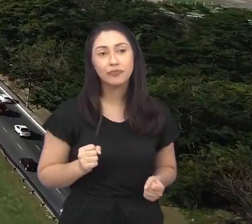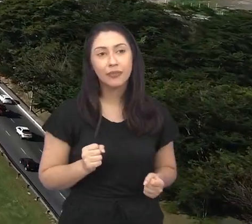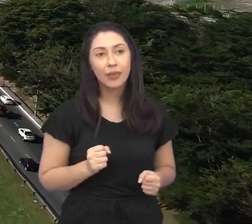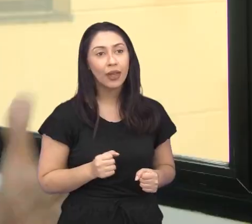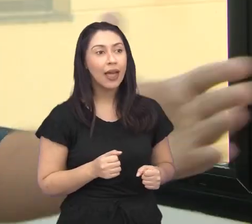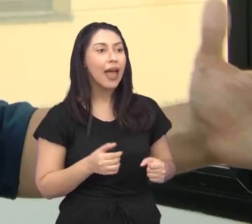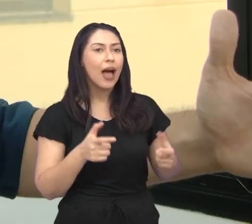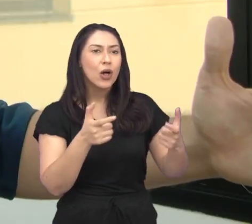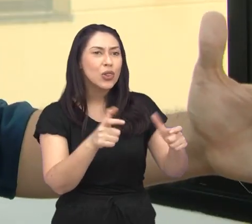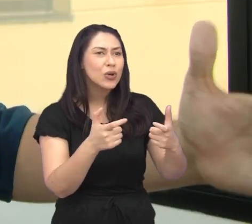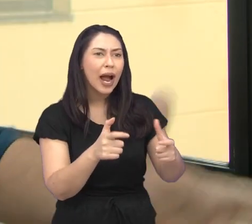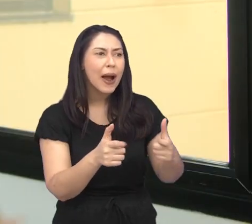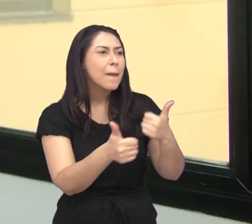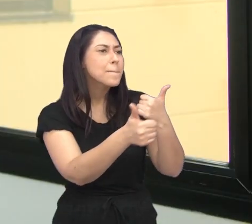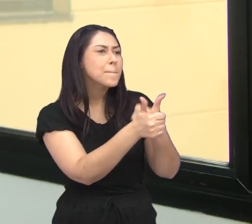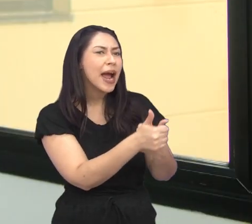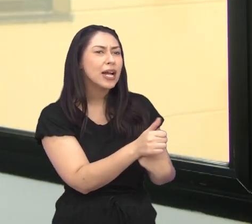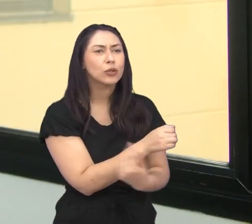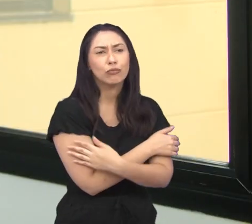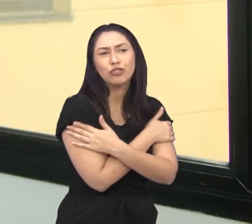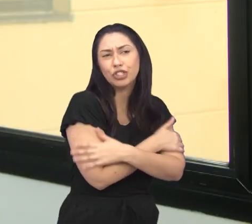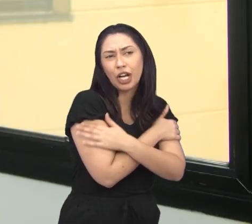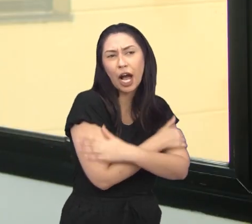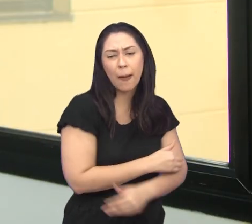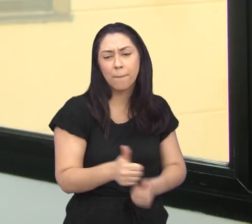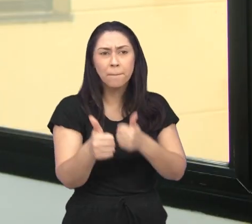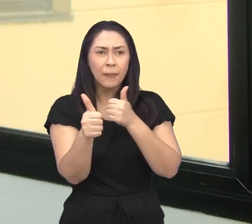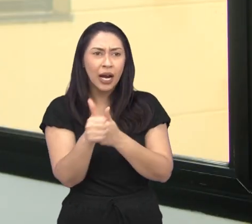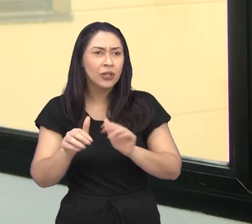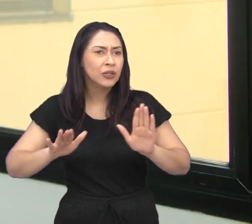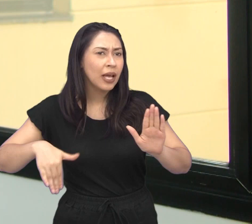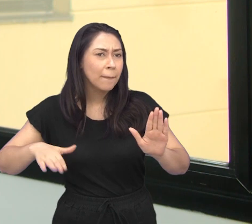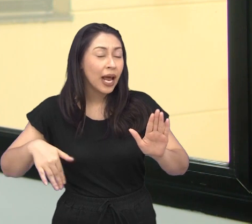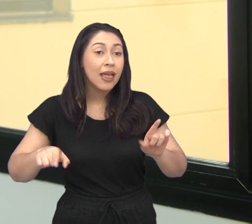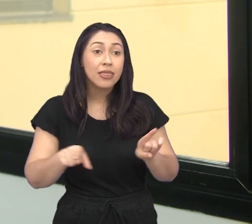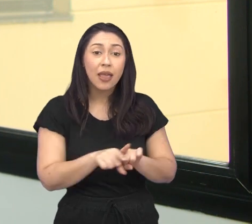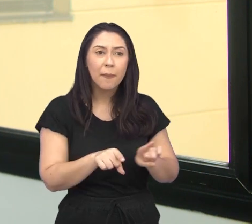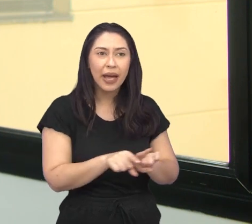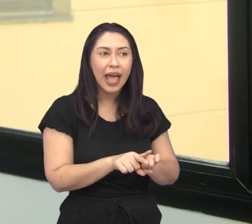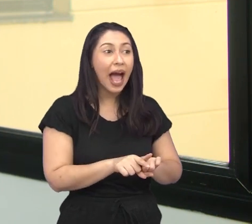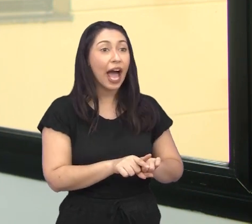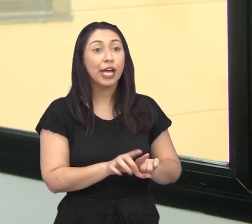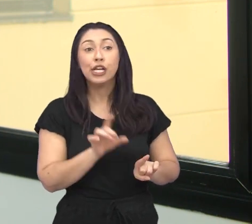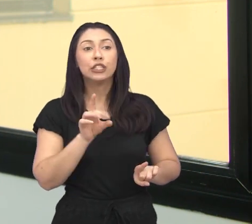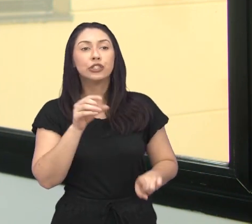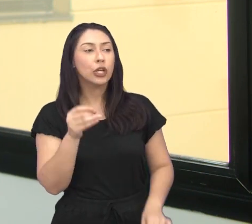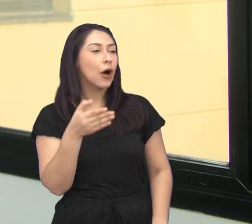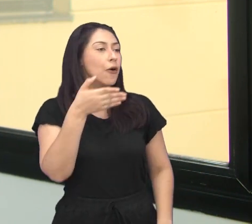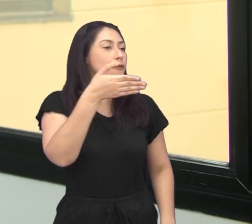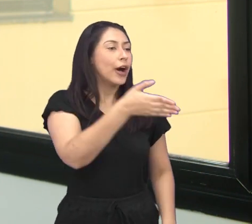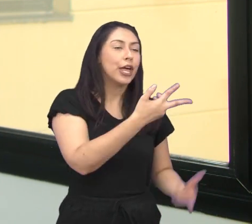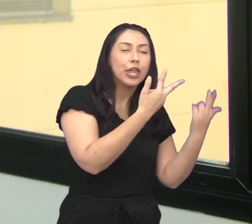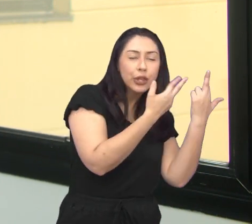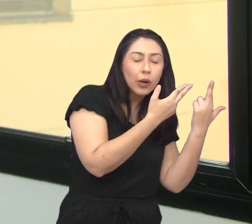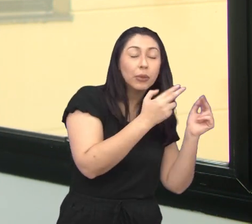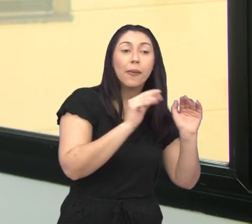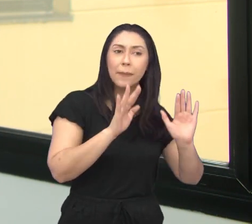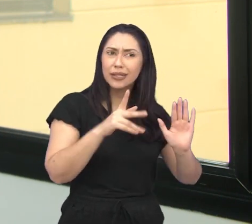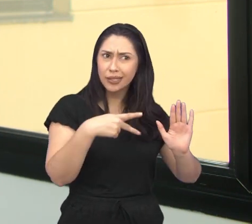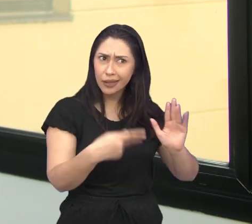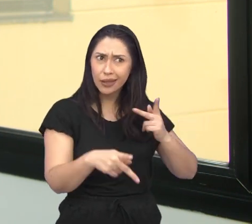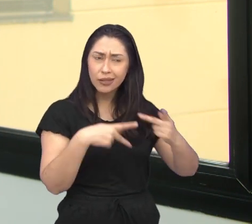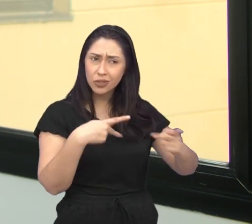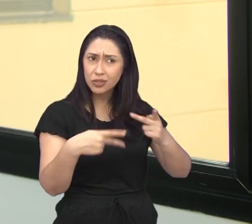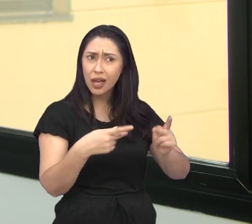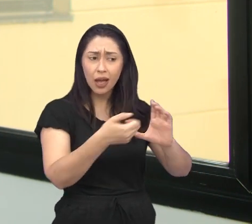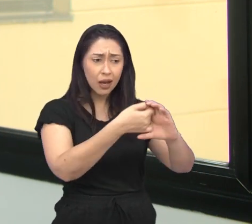econômico. Está no caminho de Campos do Jordão, do litoral norte, e as pessoas acham que é uma cidade apenas de passagem, mas a gente